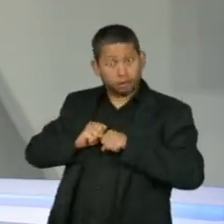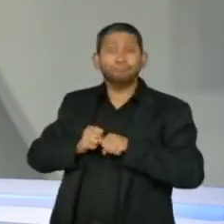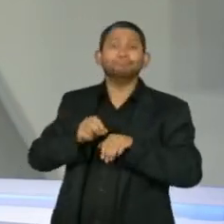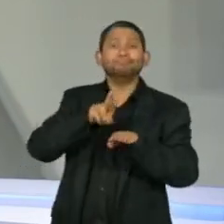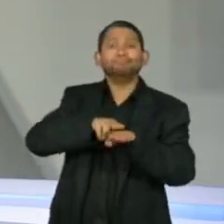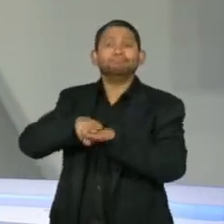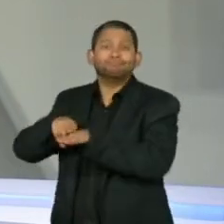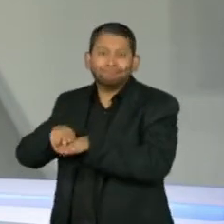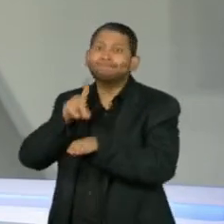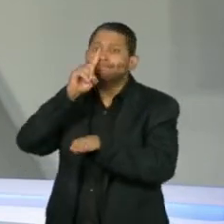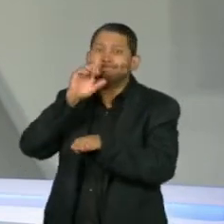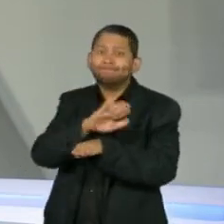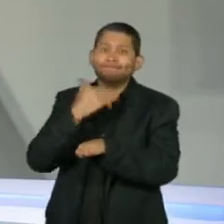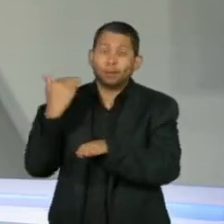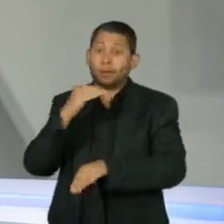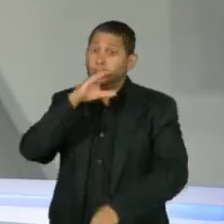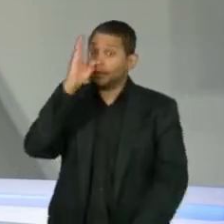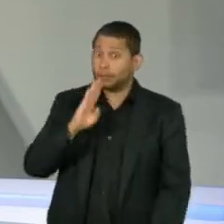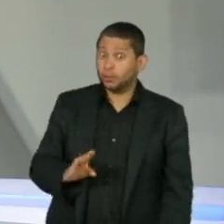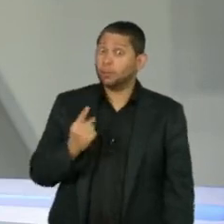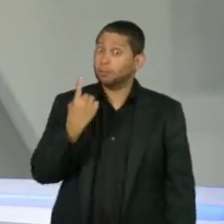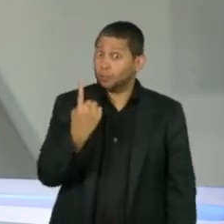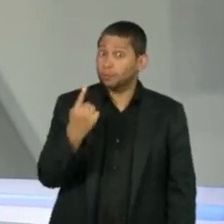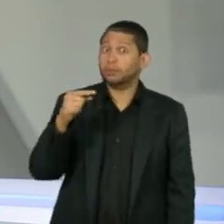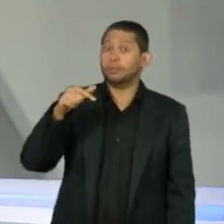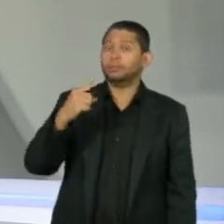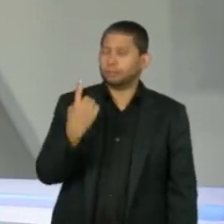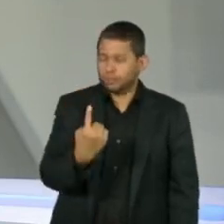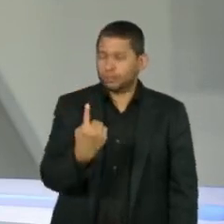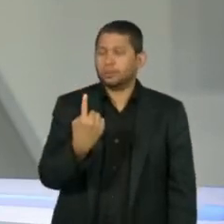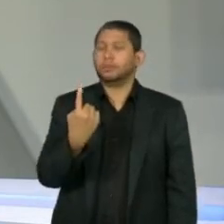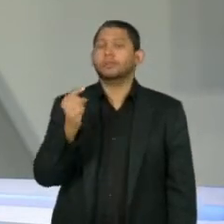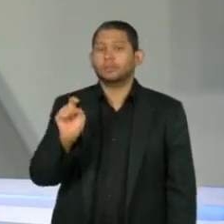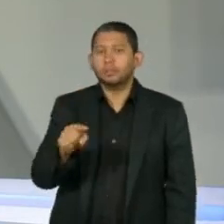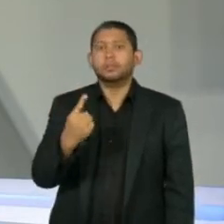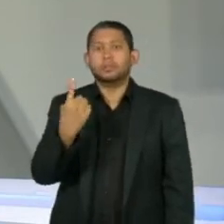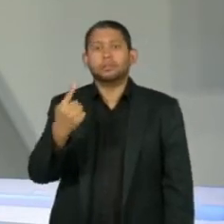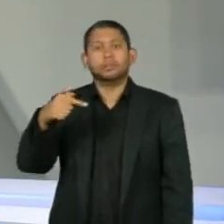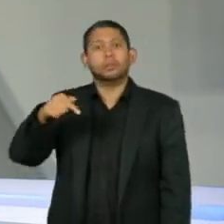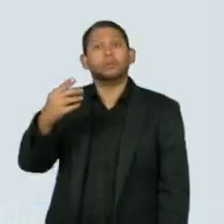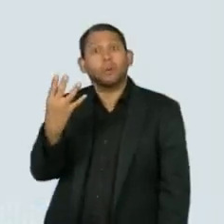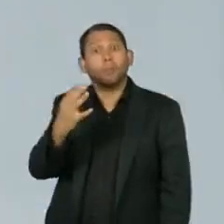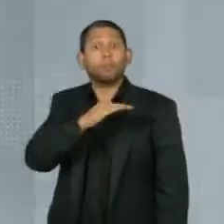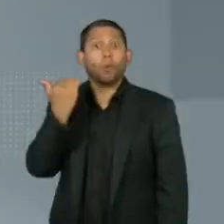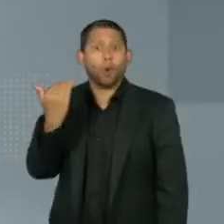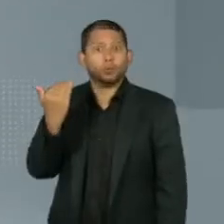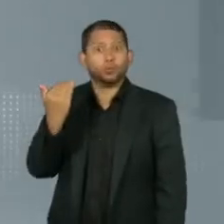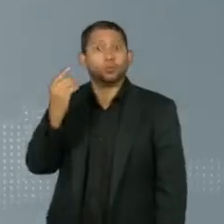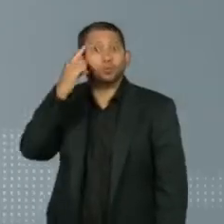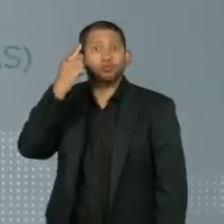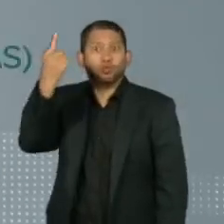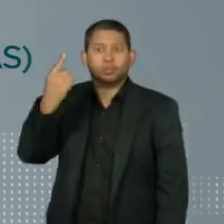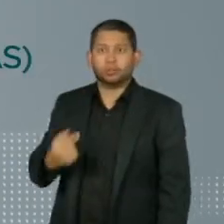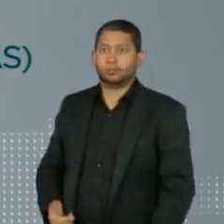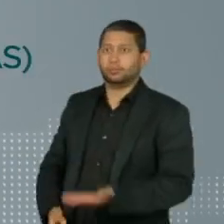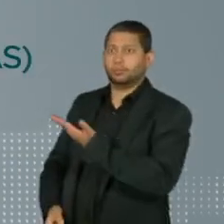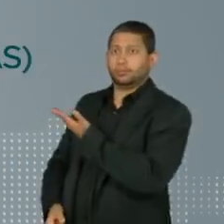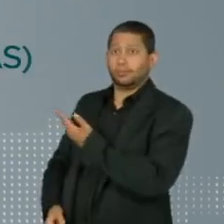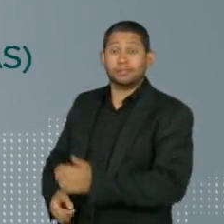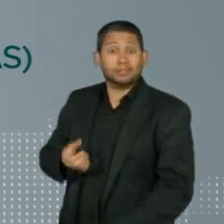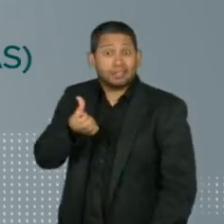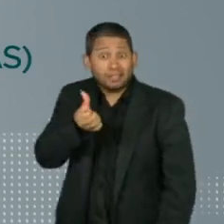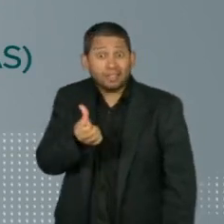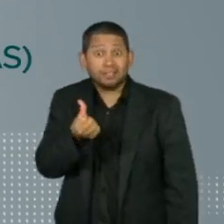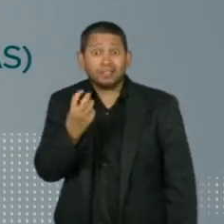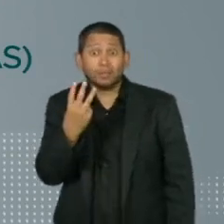1.174 mortes num dia, o pior número em seis meses. São quase 634